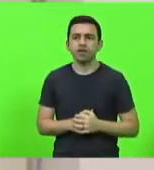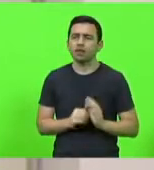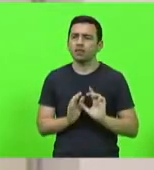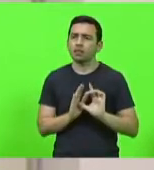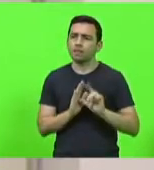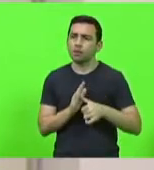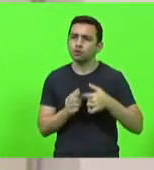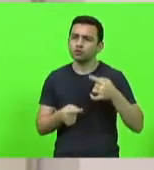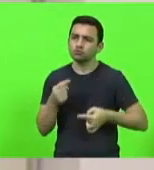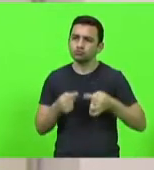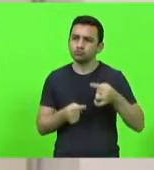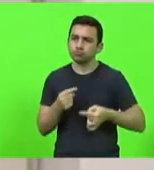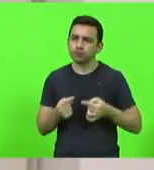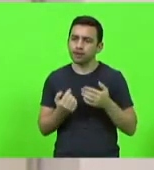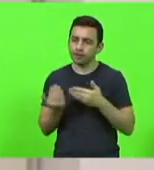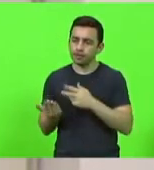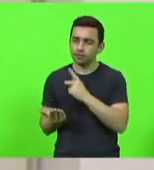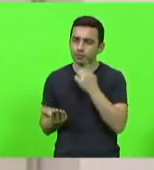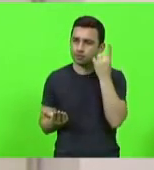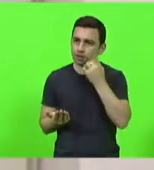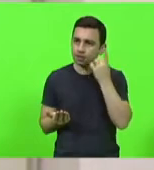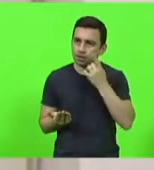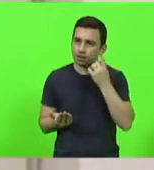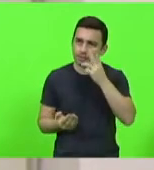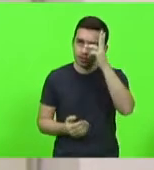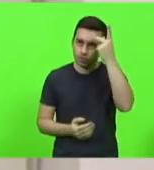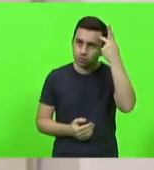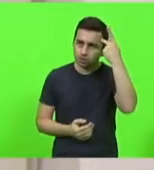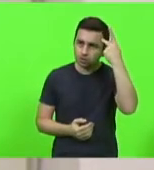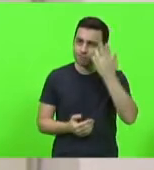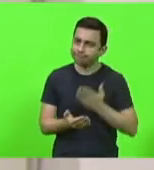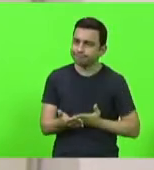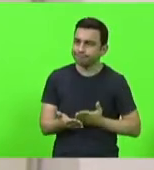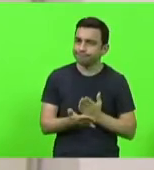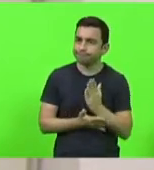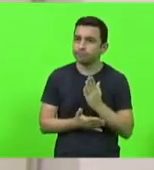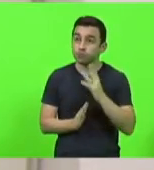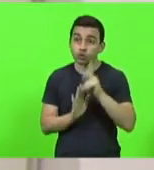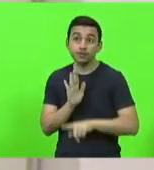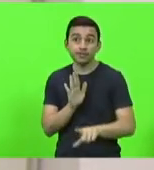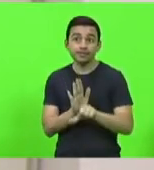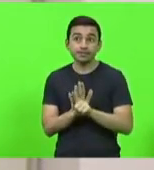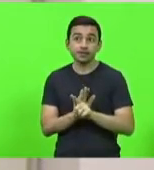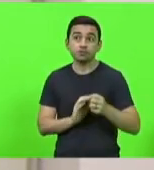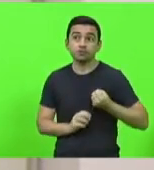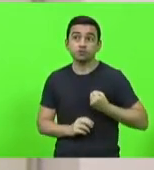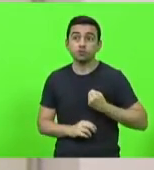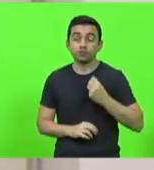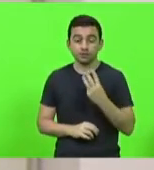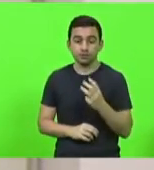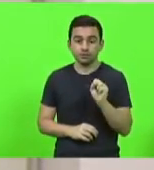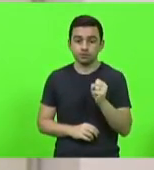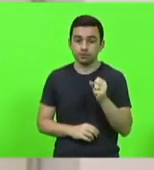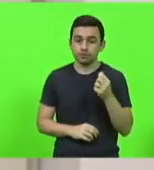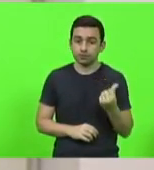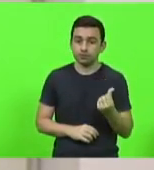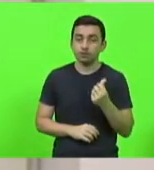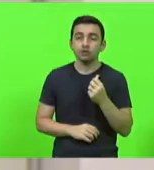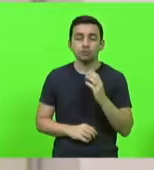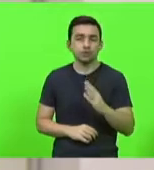discutido pela senhora deputada Paulinha, foi aprovado em turno único o projeto de lei número 386 barra 2021.